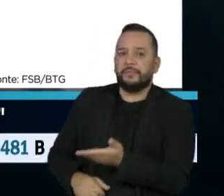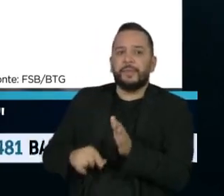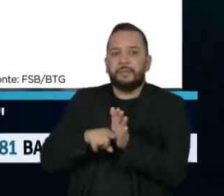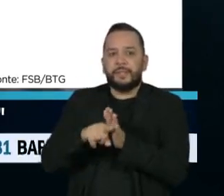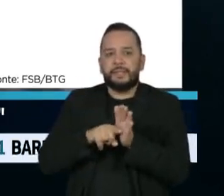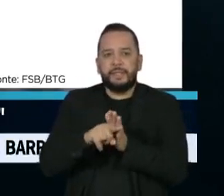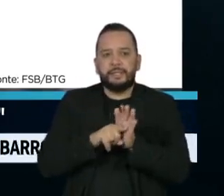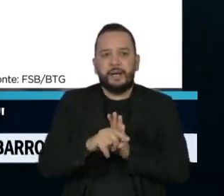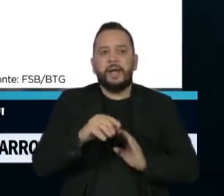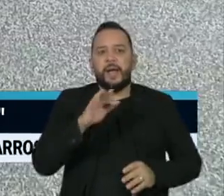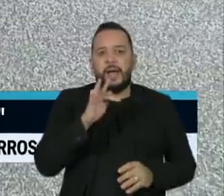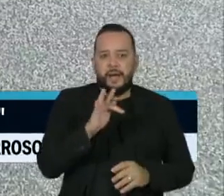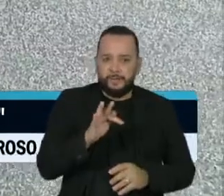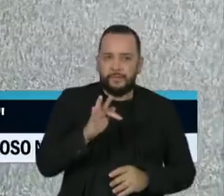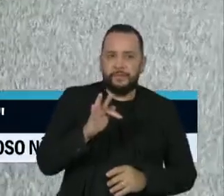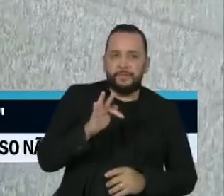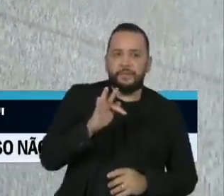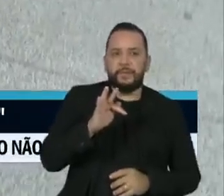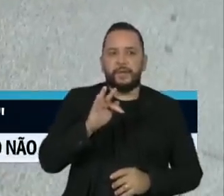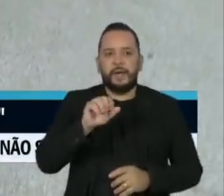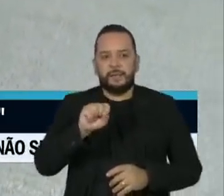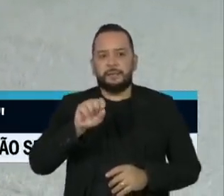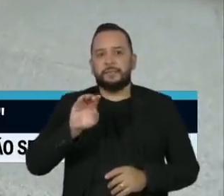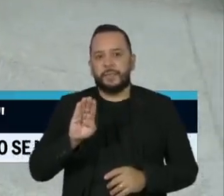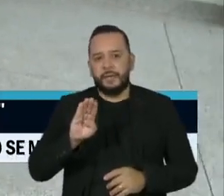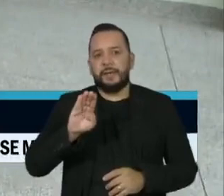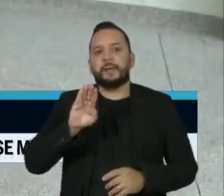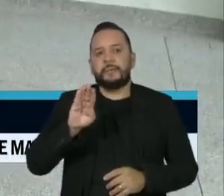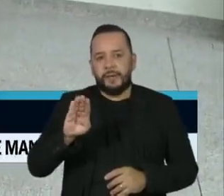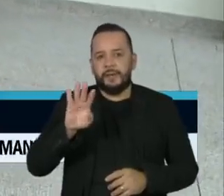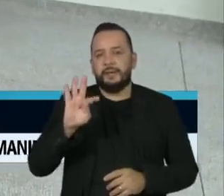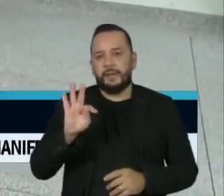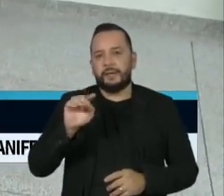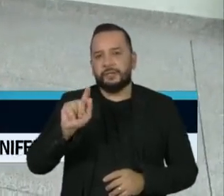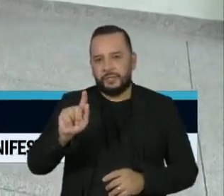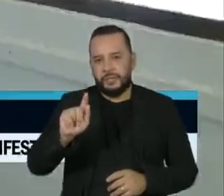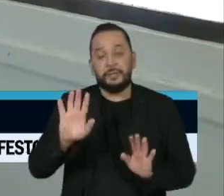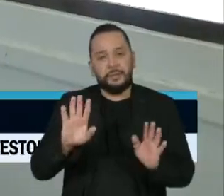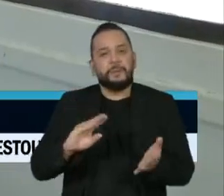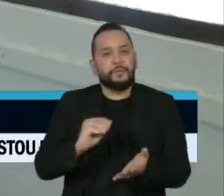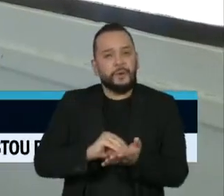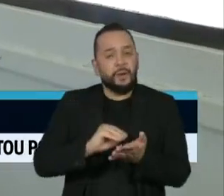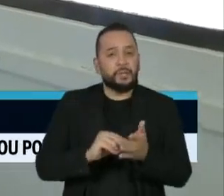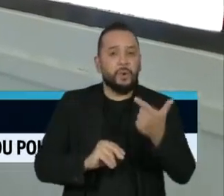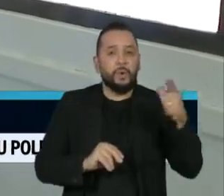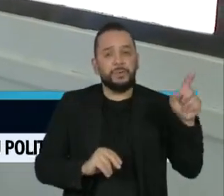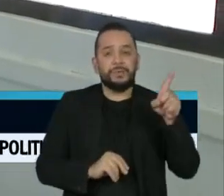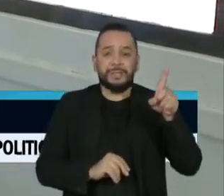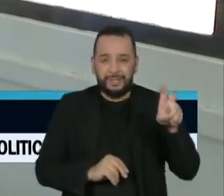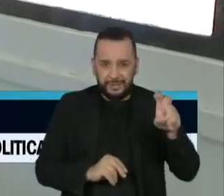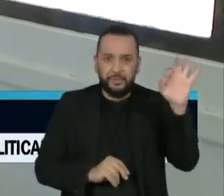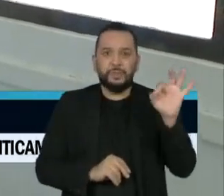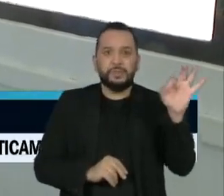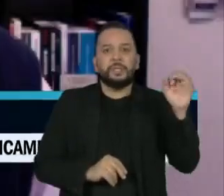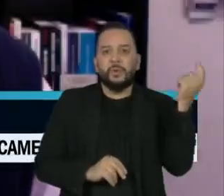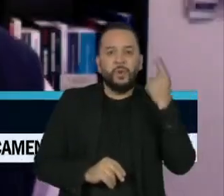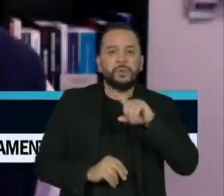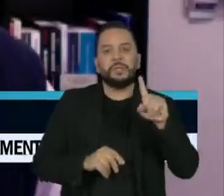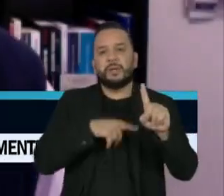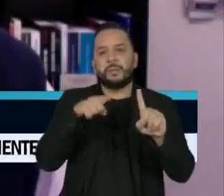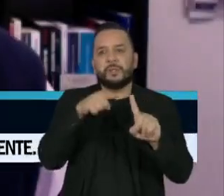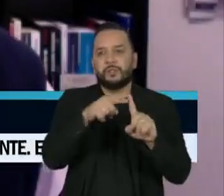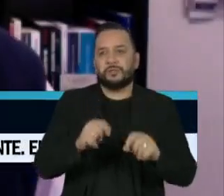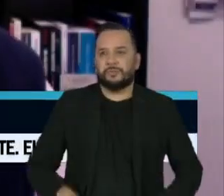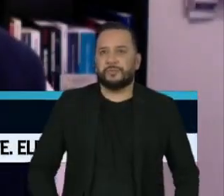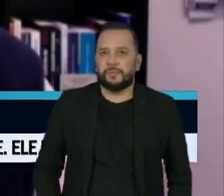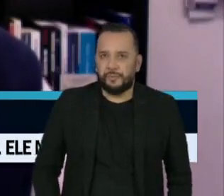-BTG, divulgada ontem. Mas precisariam de, pelo menos, outros 15% dos votos para atingir o objetivo. Hoje,